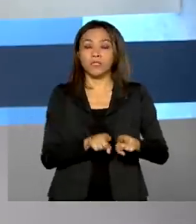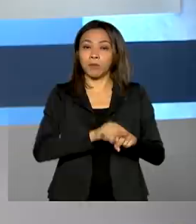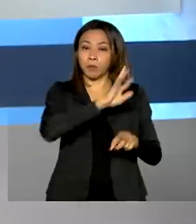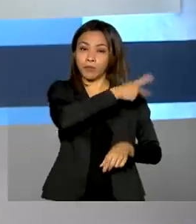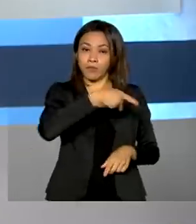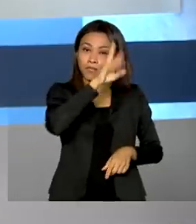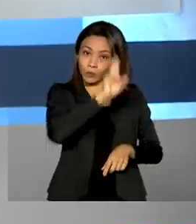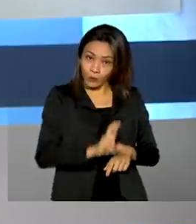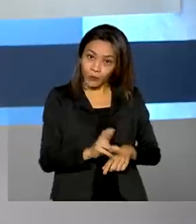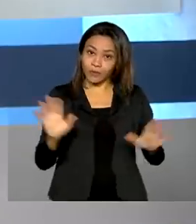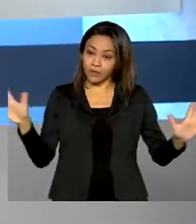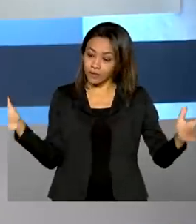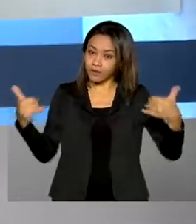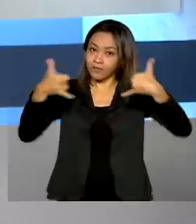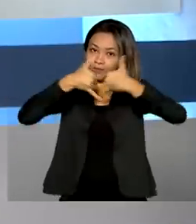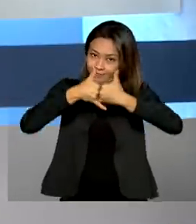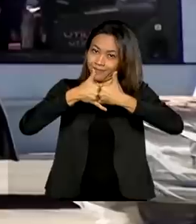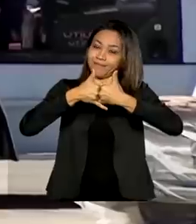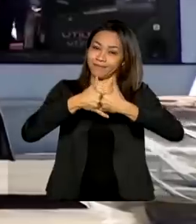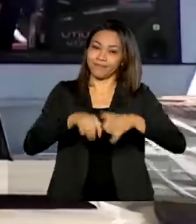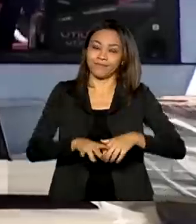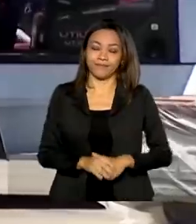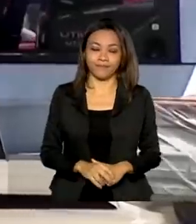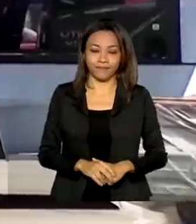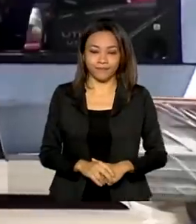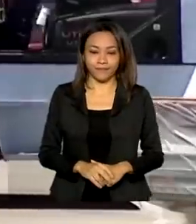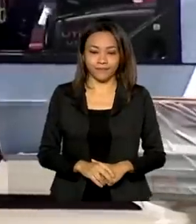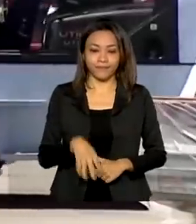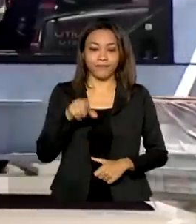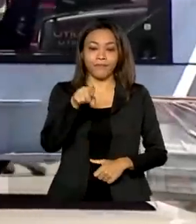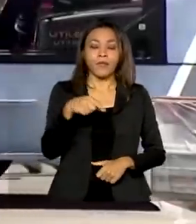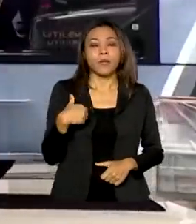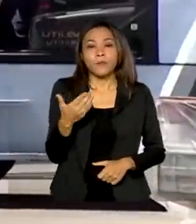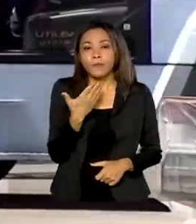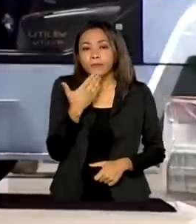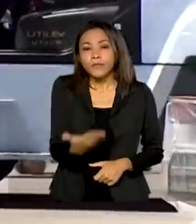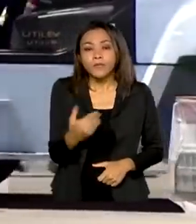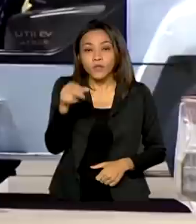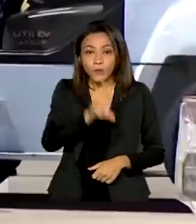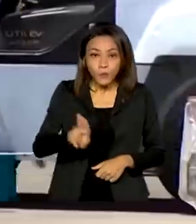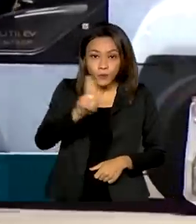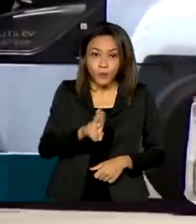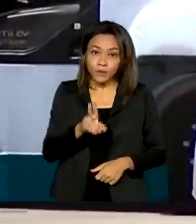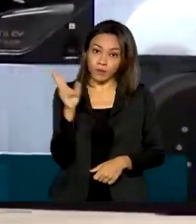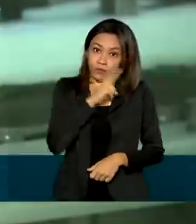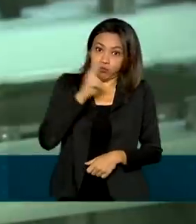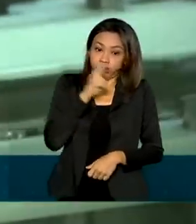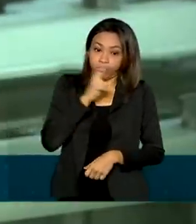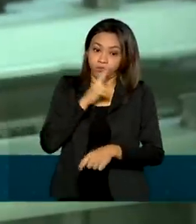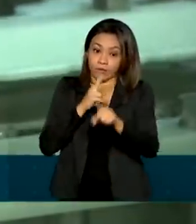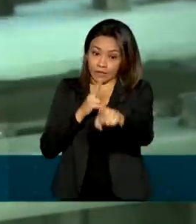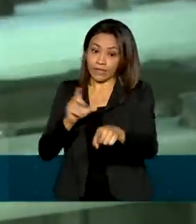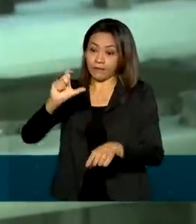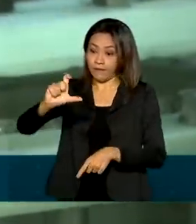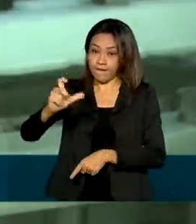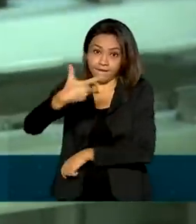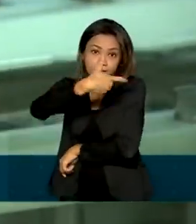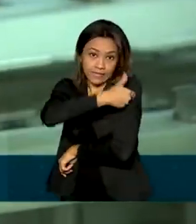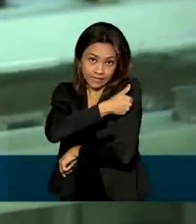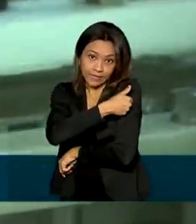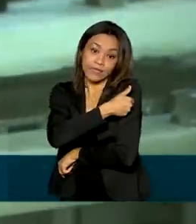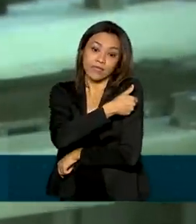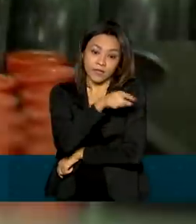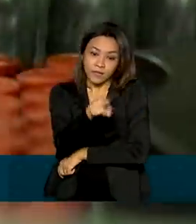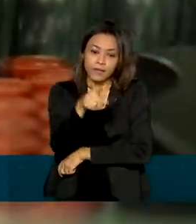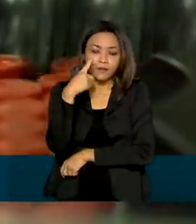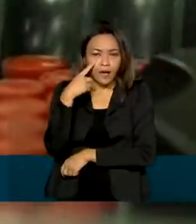Putin conversaram por telefone. O pedido de uso emergencial da vacina Sputnik V está em